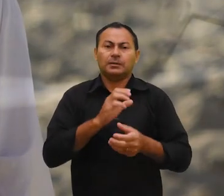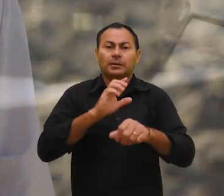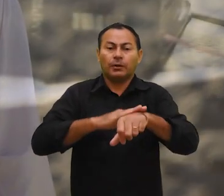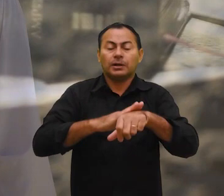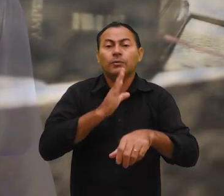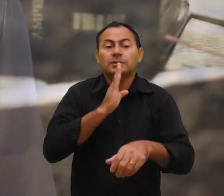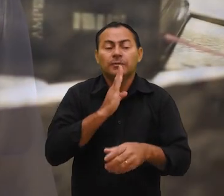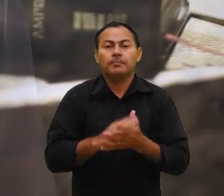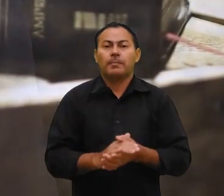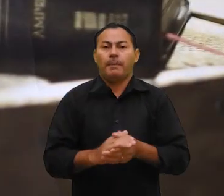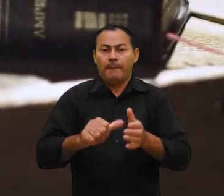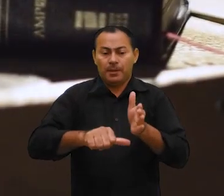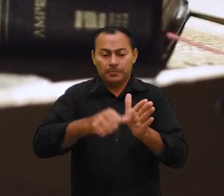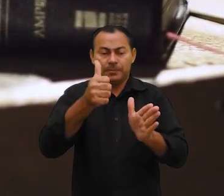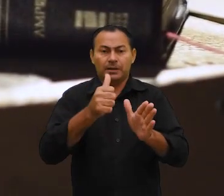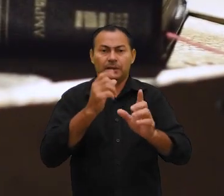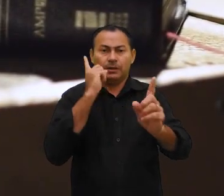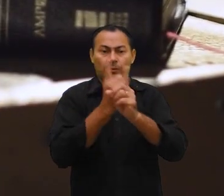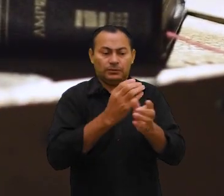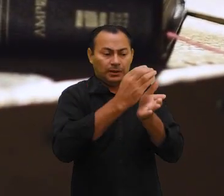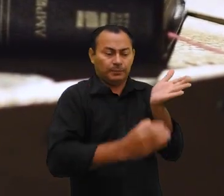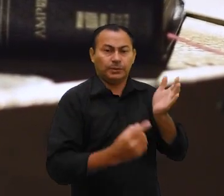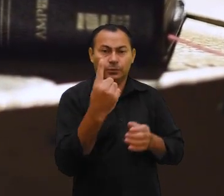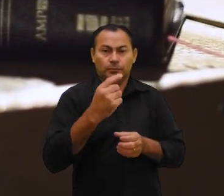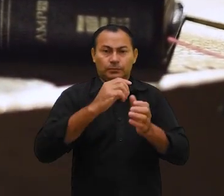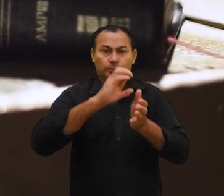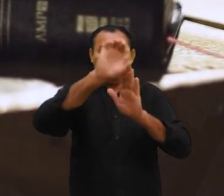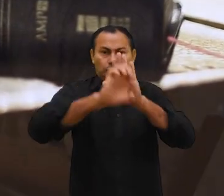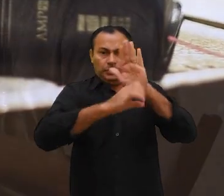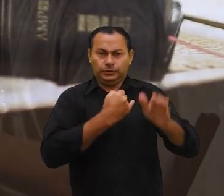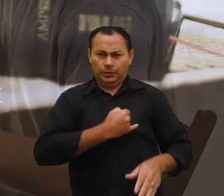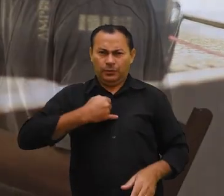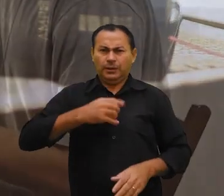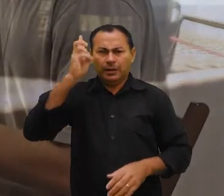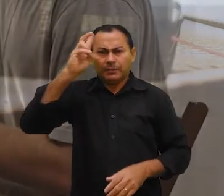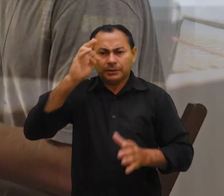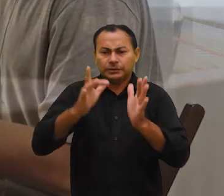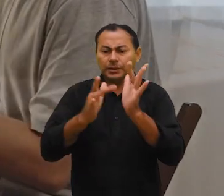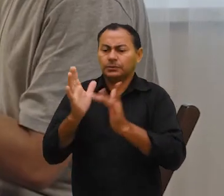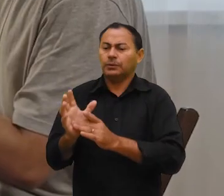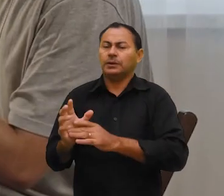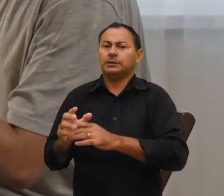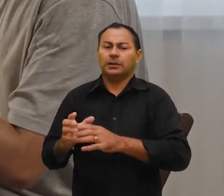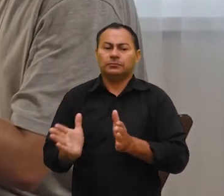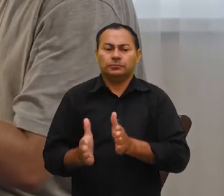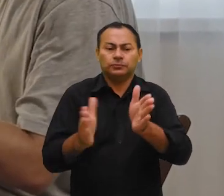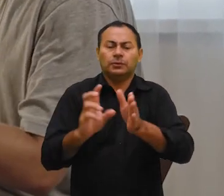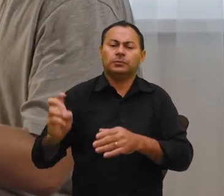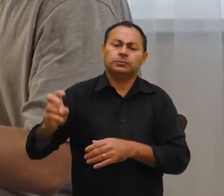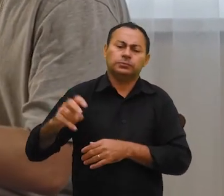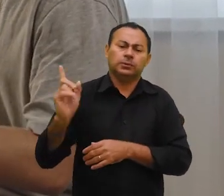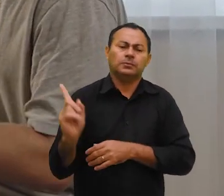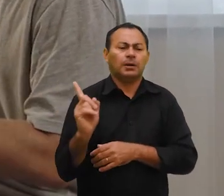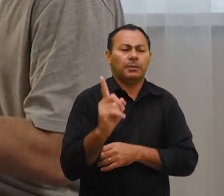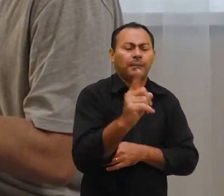os conheceu. Lemos sobre este primeiro encontro no capítulo 1 de João. Você deve se lembrar. Jesus estava andando por uma estrada